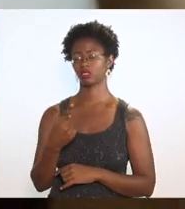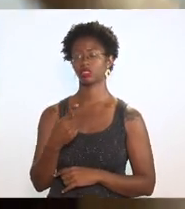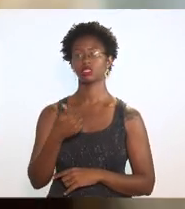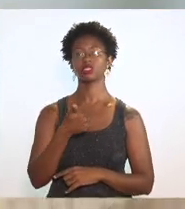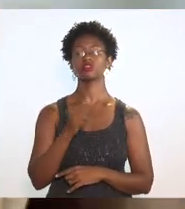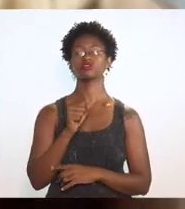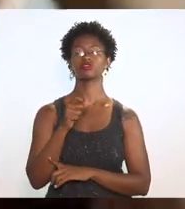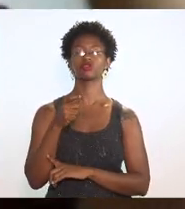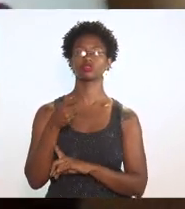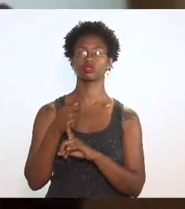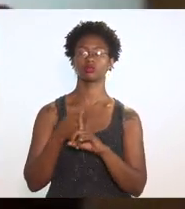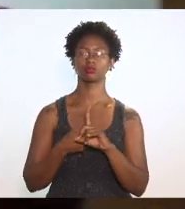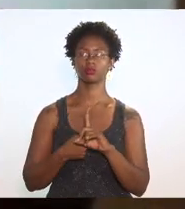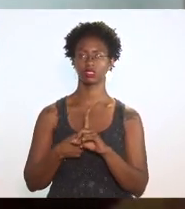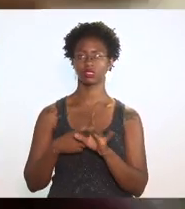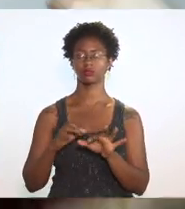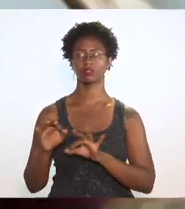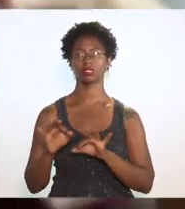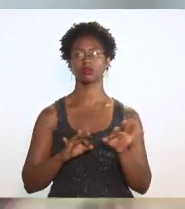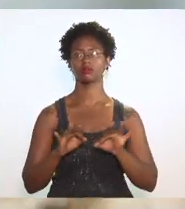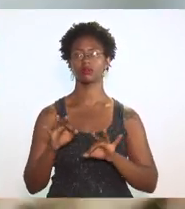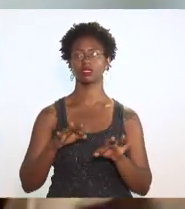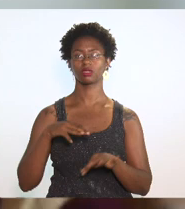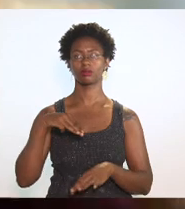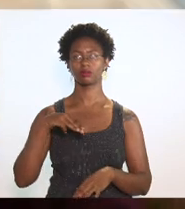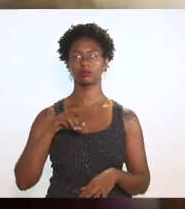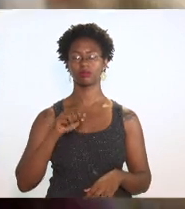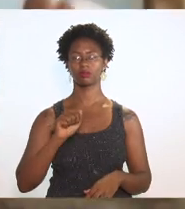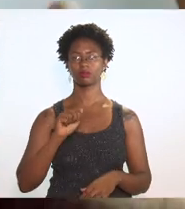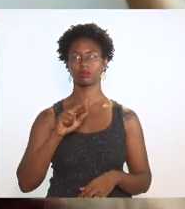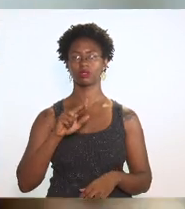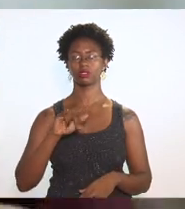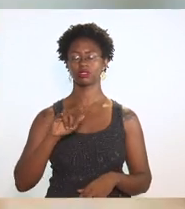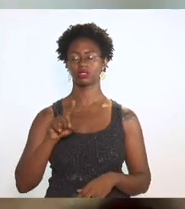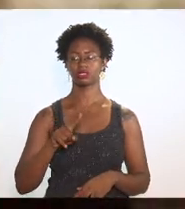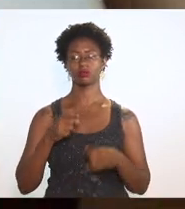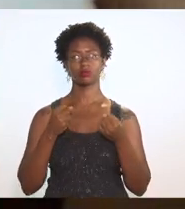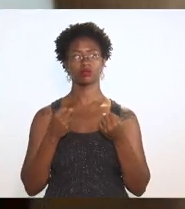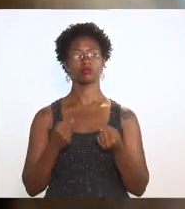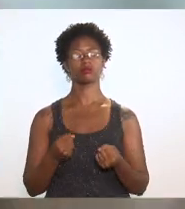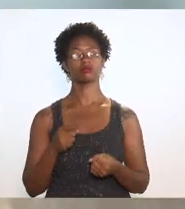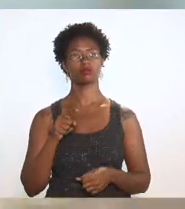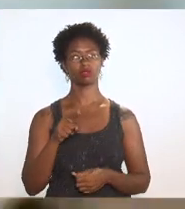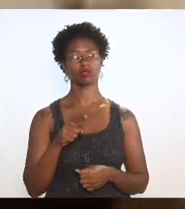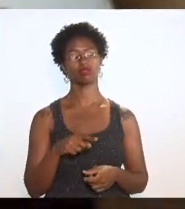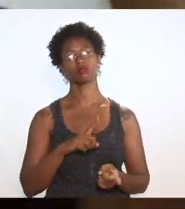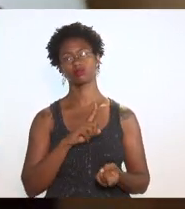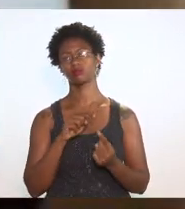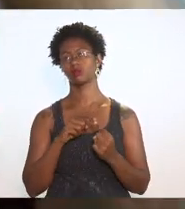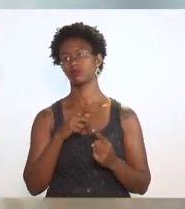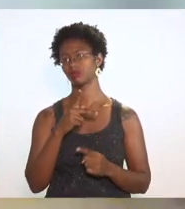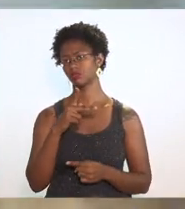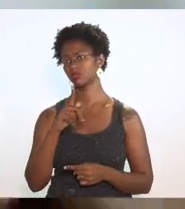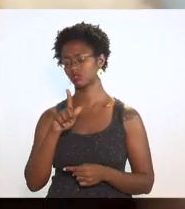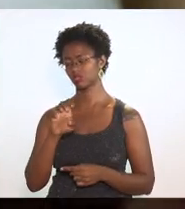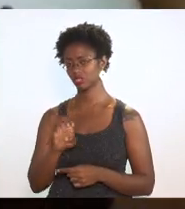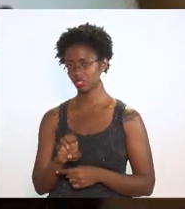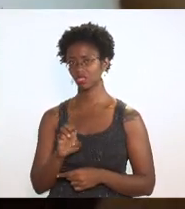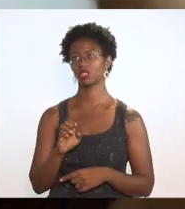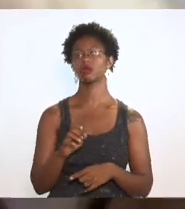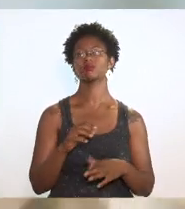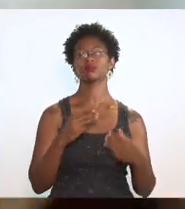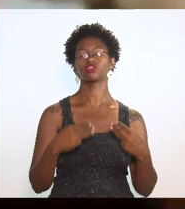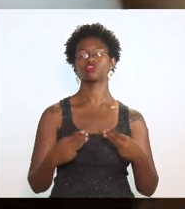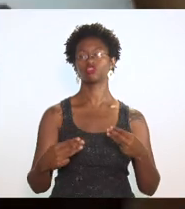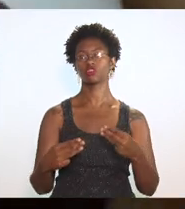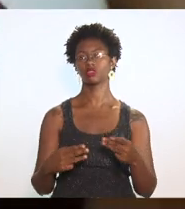meses construir uma matriz robusta lá com os dados do IBGE do Ministério da Economia da